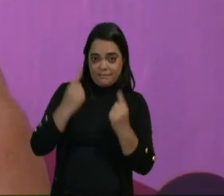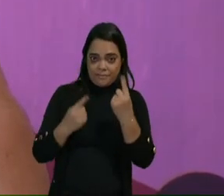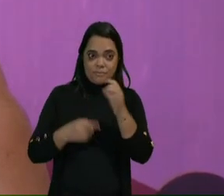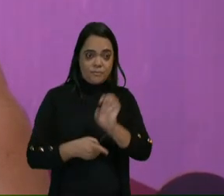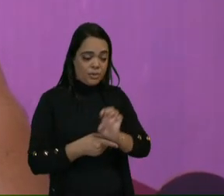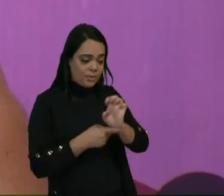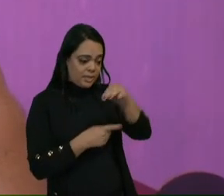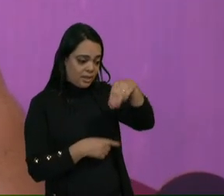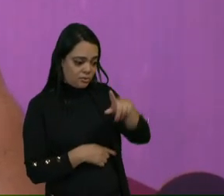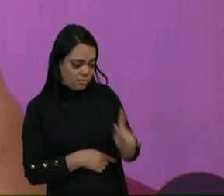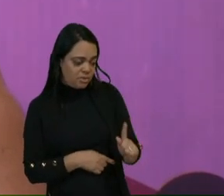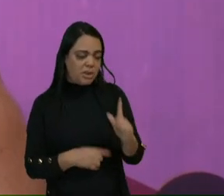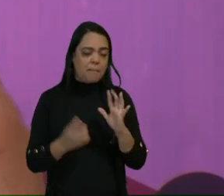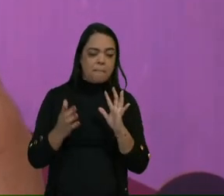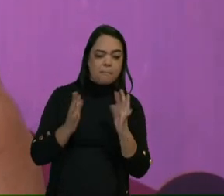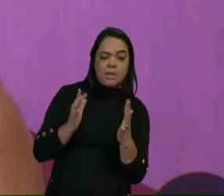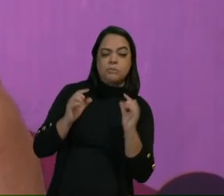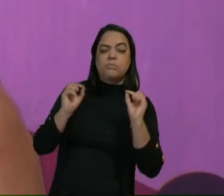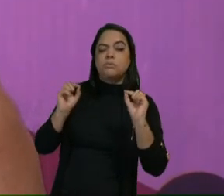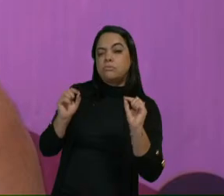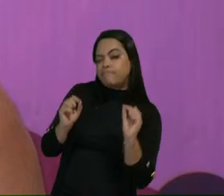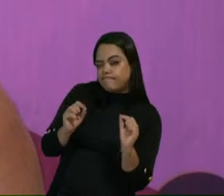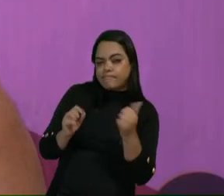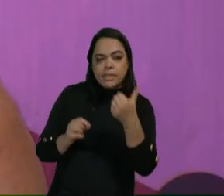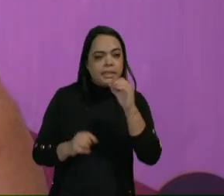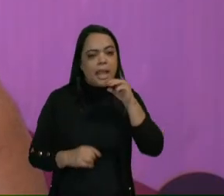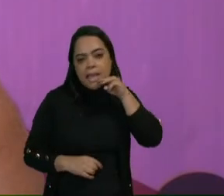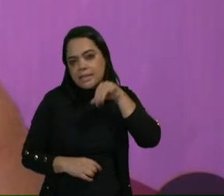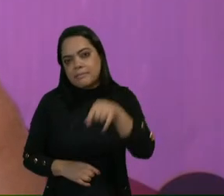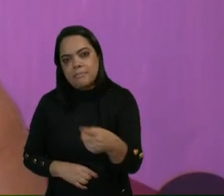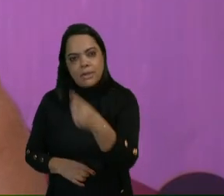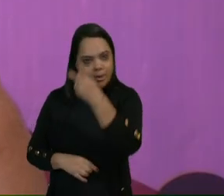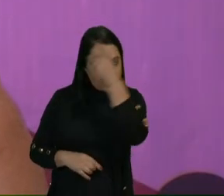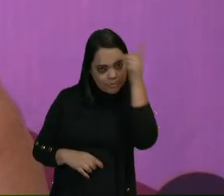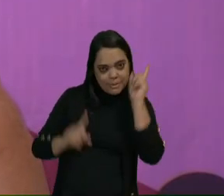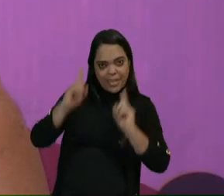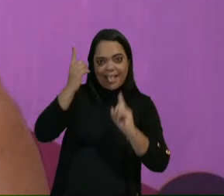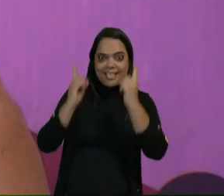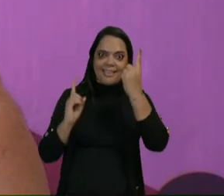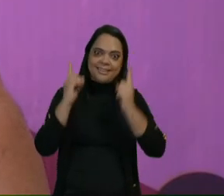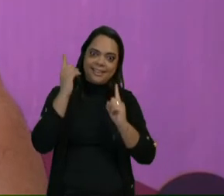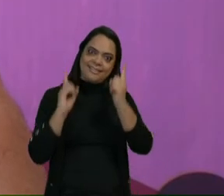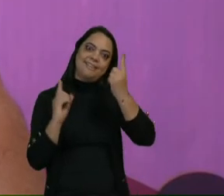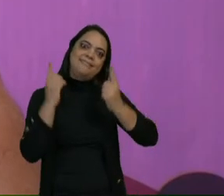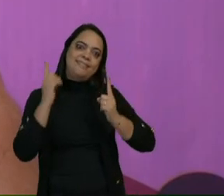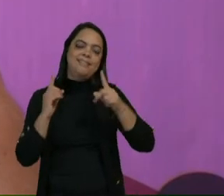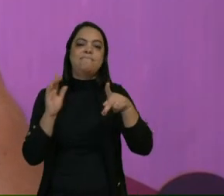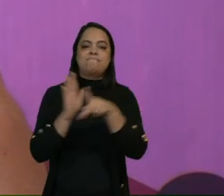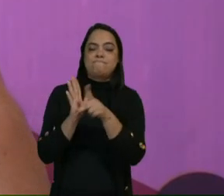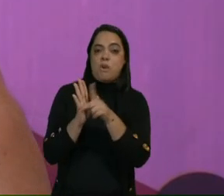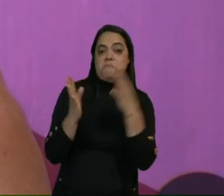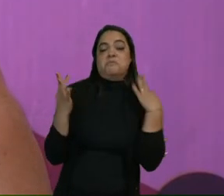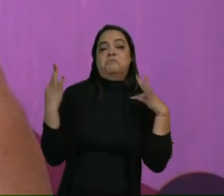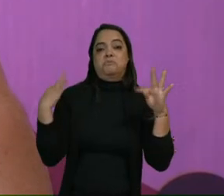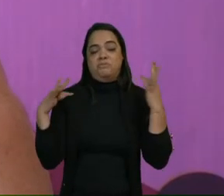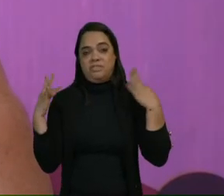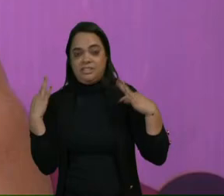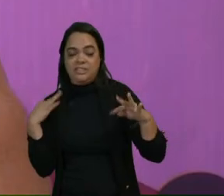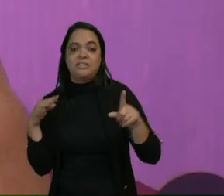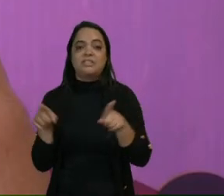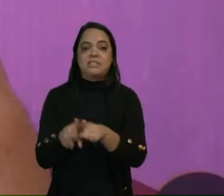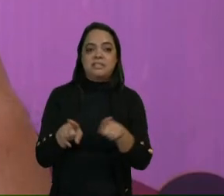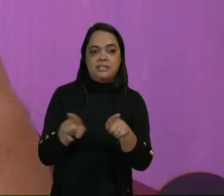estado de Minas Gerais é de... São 10 milhões de foliões estarão nos destinos turísticos e também,